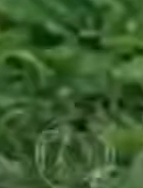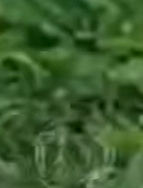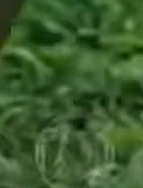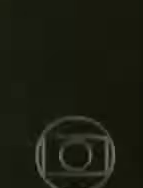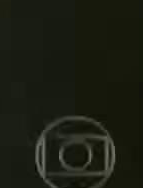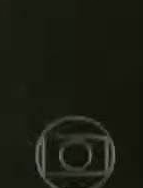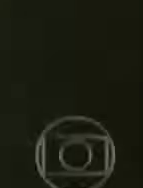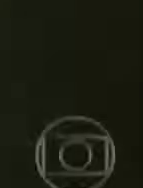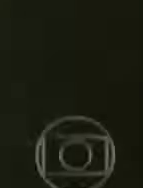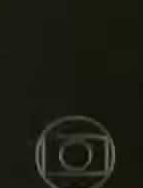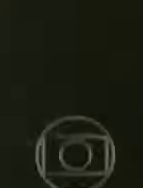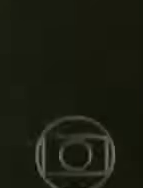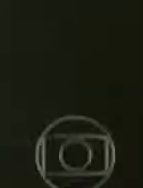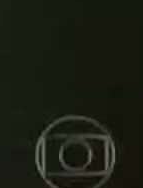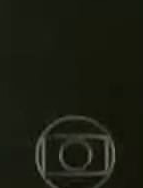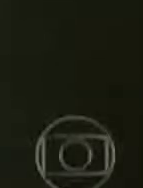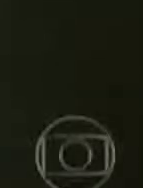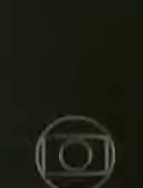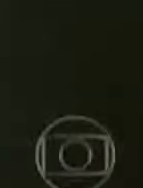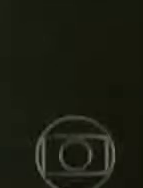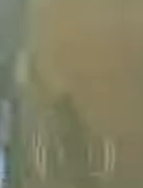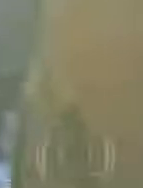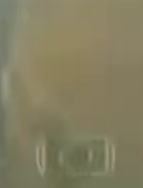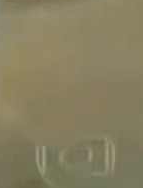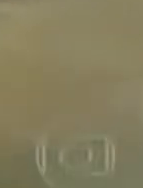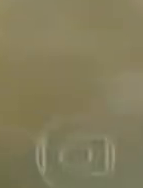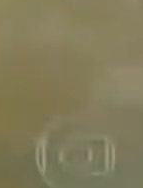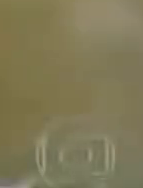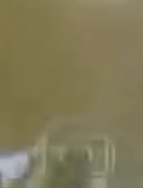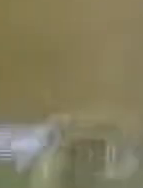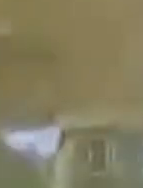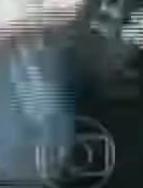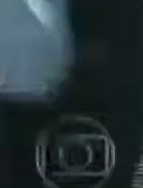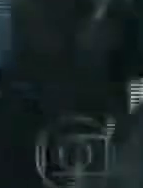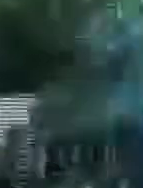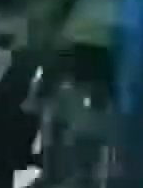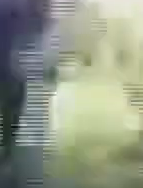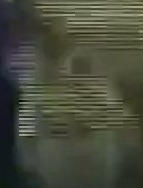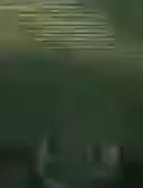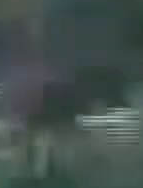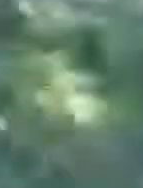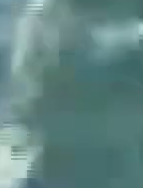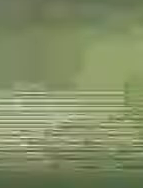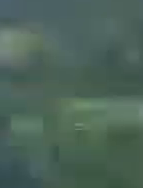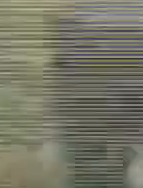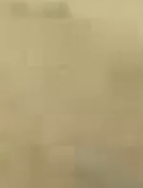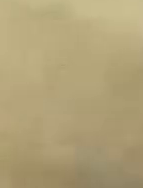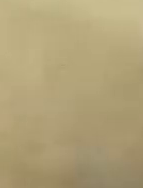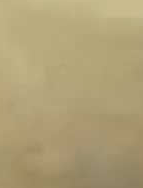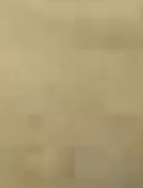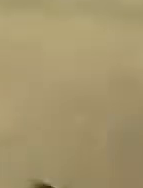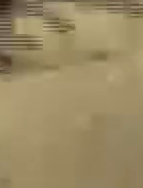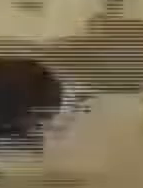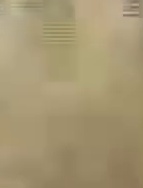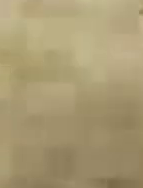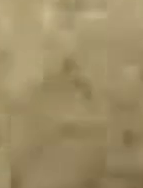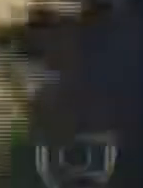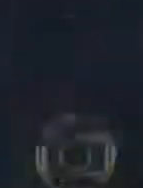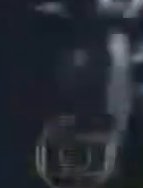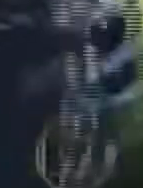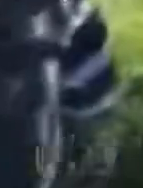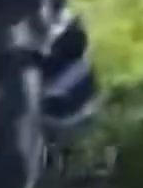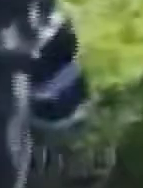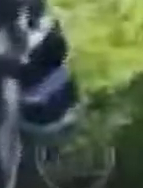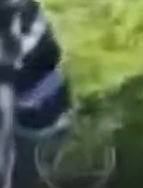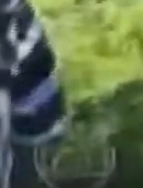tratos, tudo em nome da ganância de apostadores nas corridas de galgos. Esse